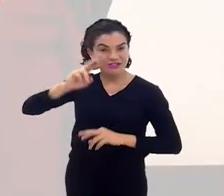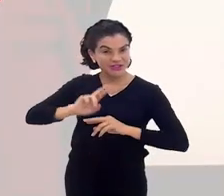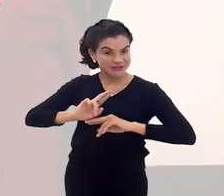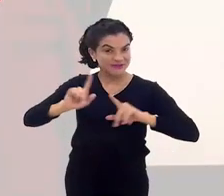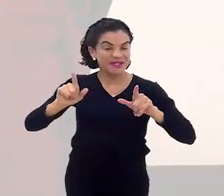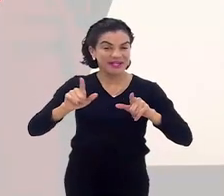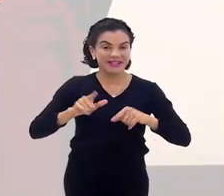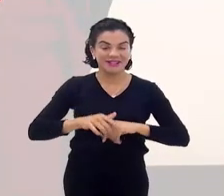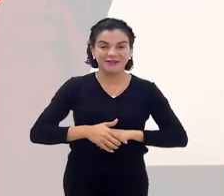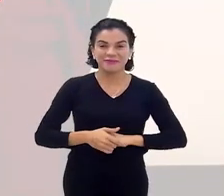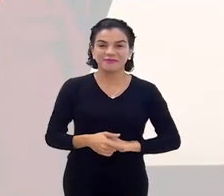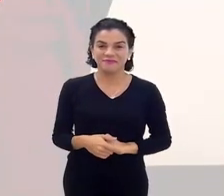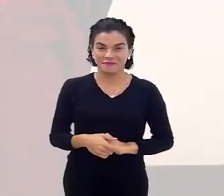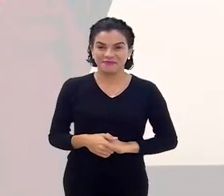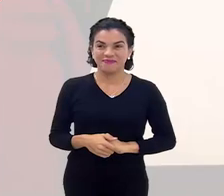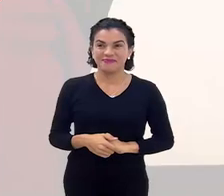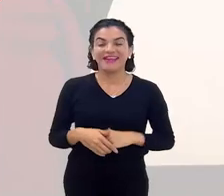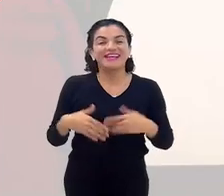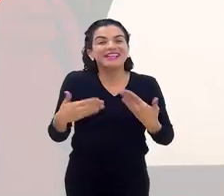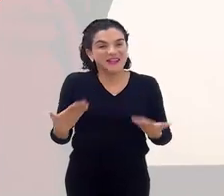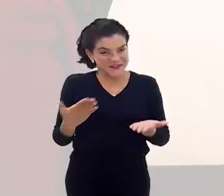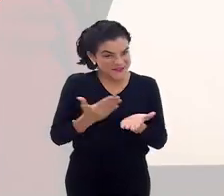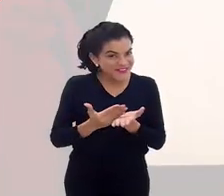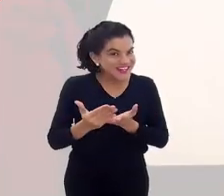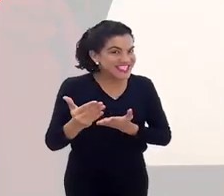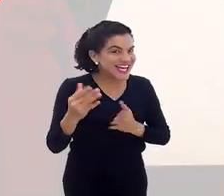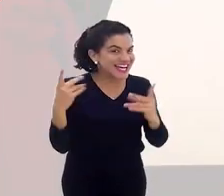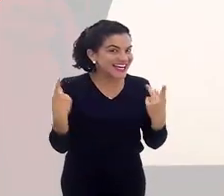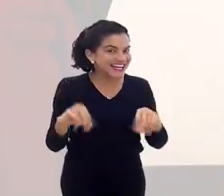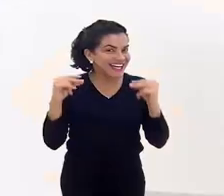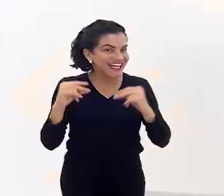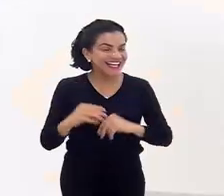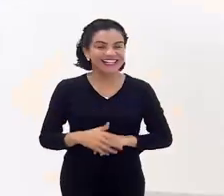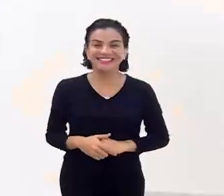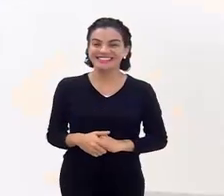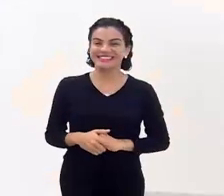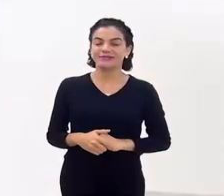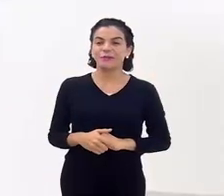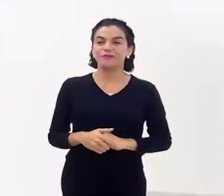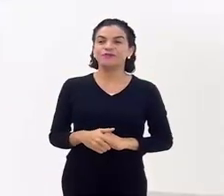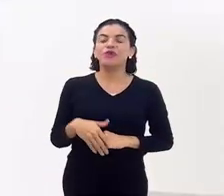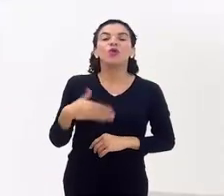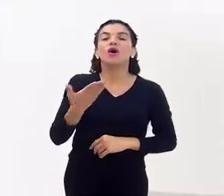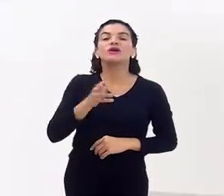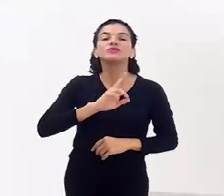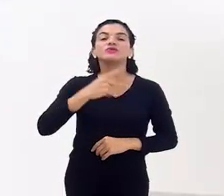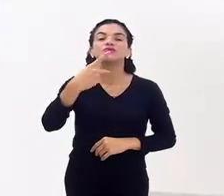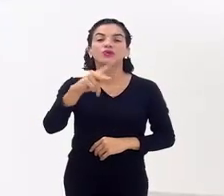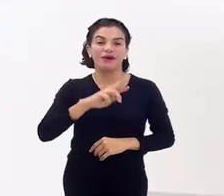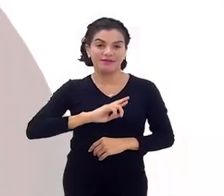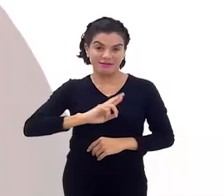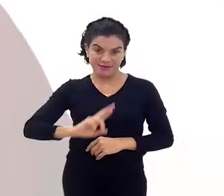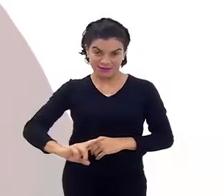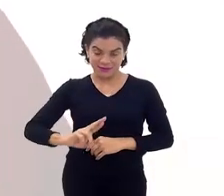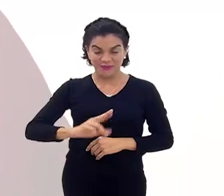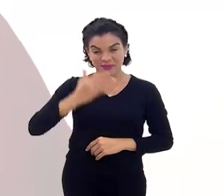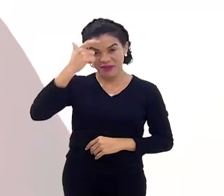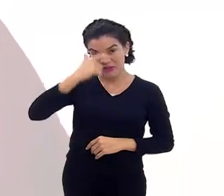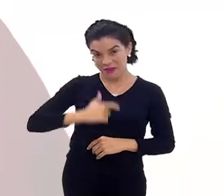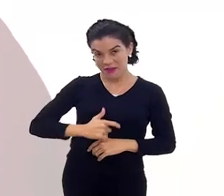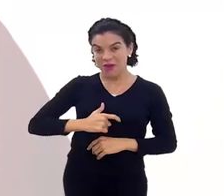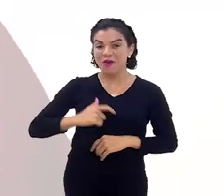falar. Então, vamos começar. Qual a sua religião? Então, eu sou